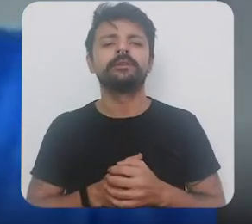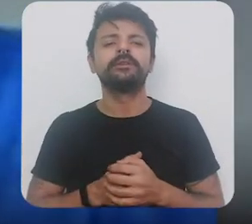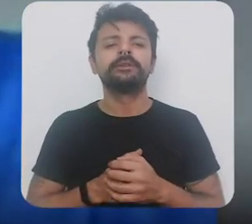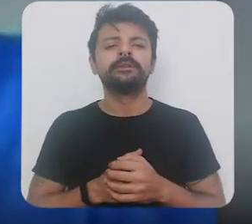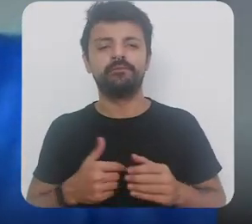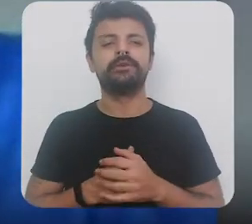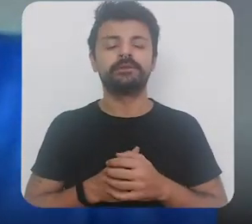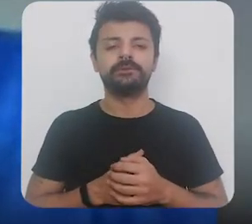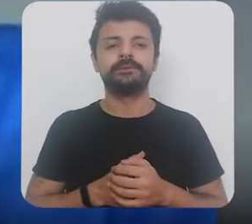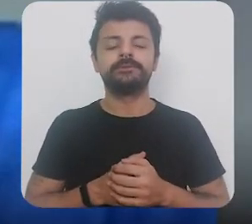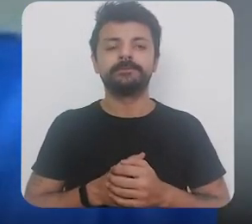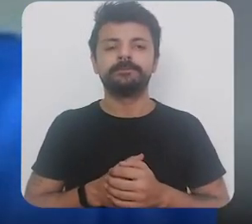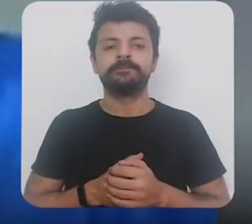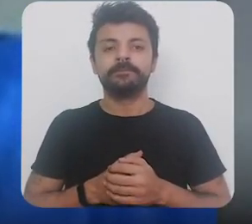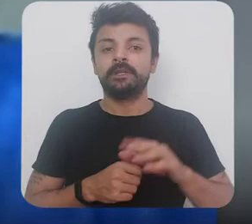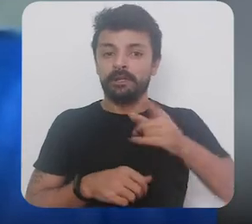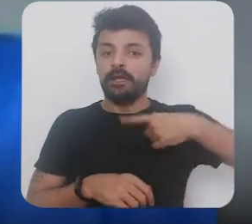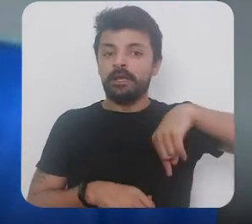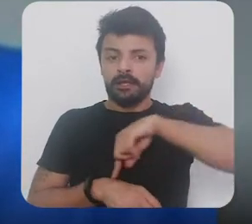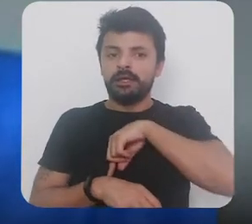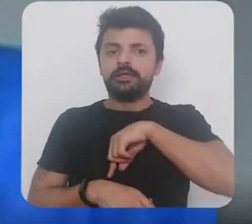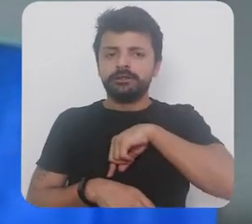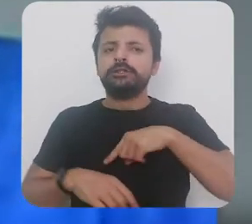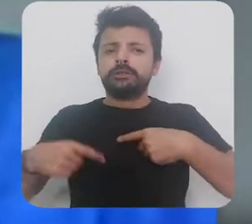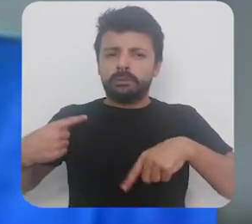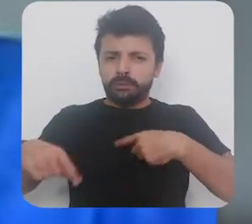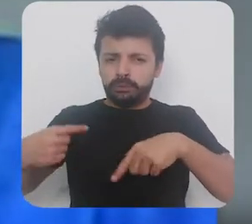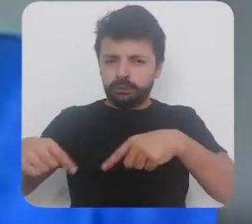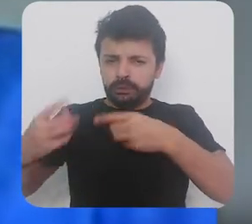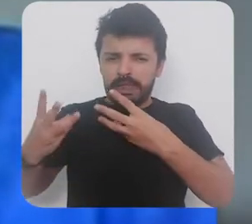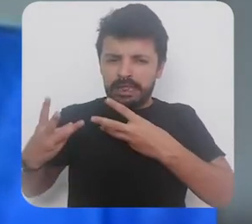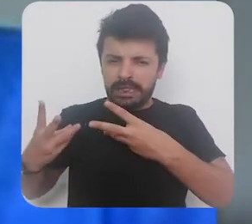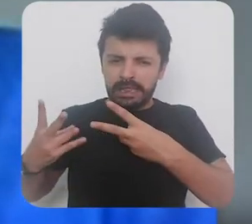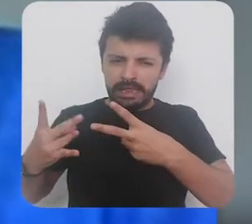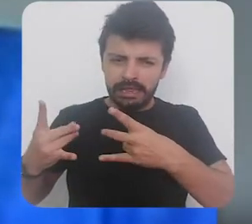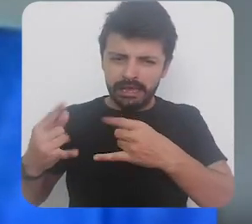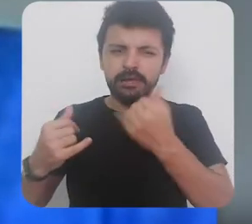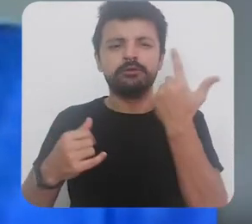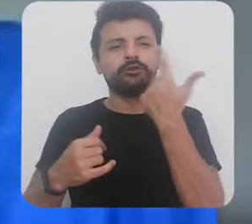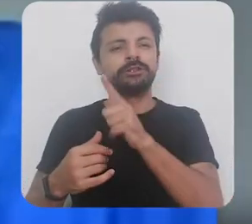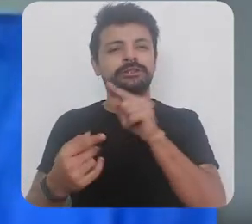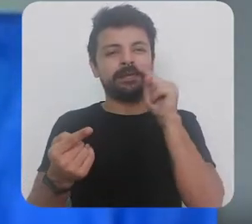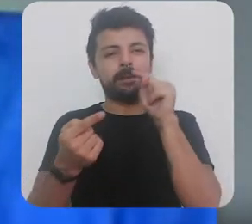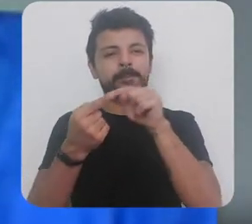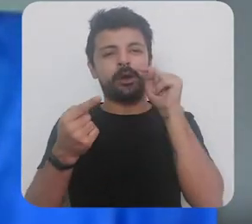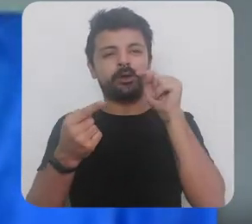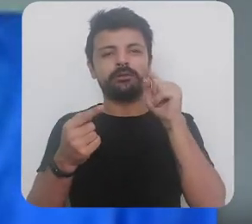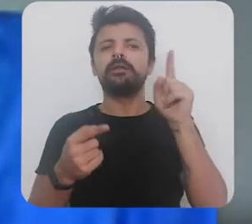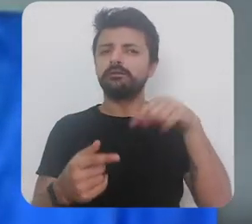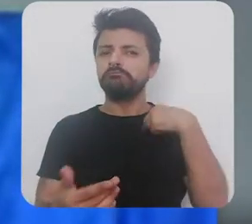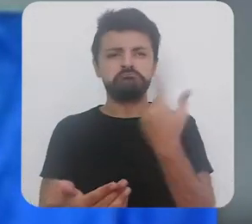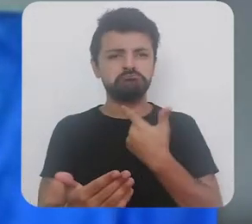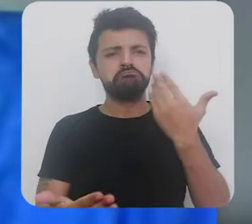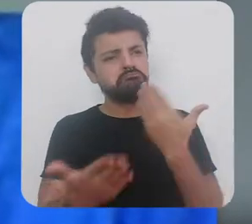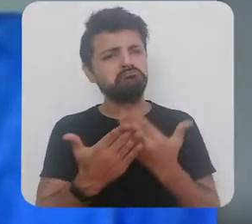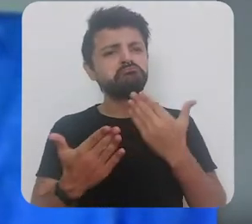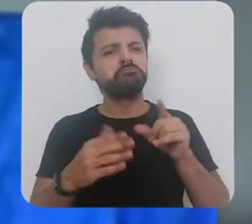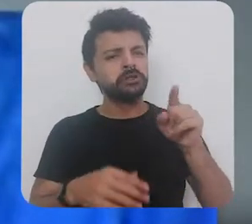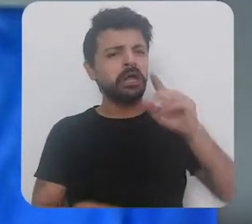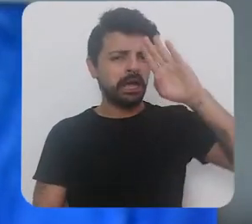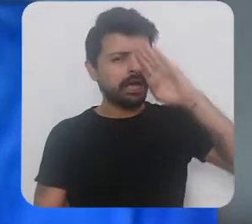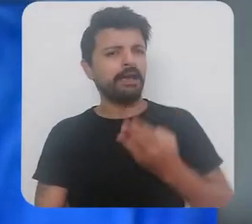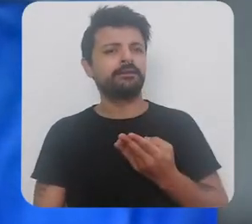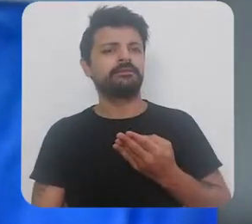governamentais imagine que quanta coisa foi discutido para chegar nisso e a gente botou ficha lá que